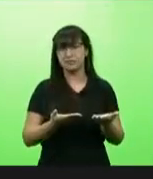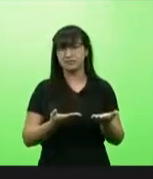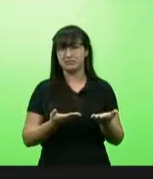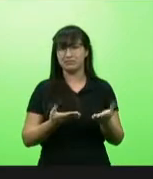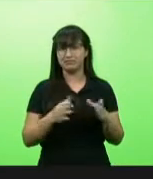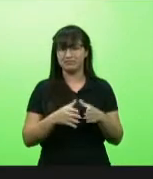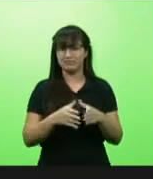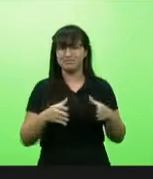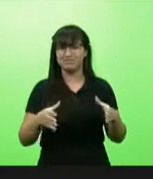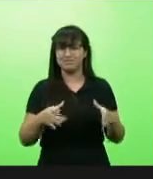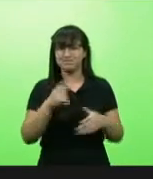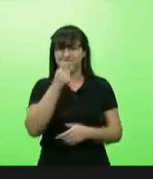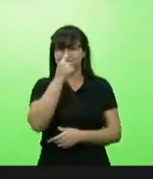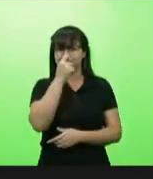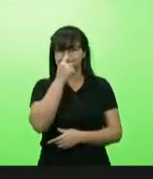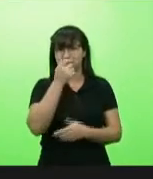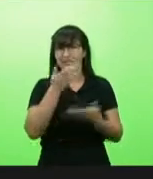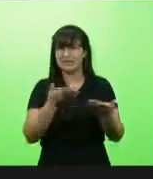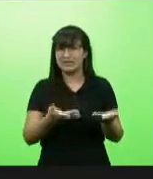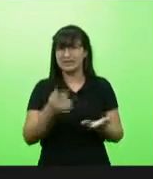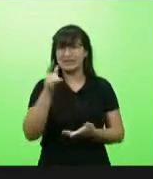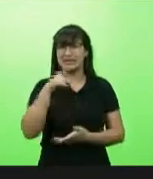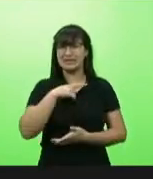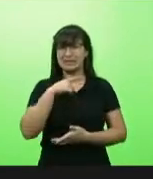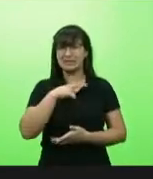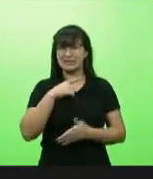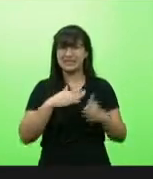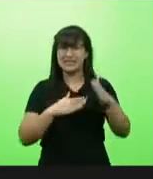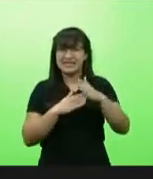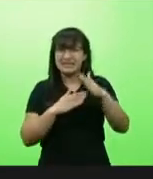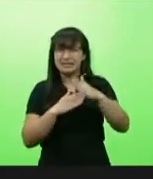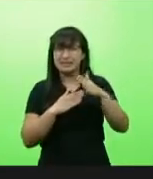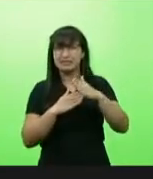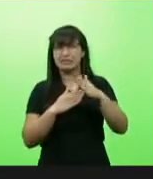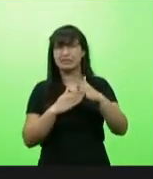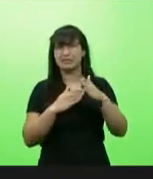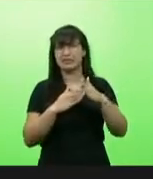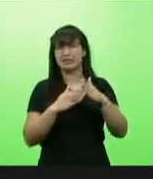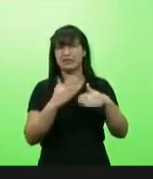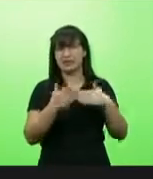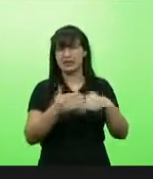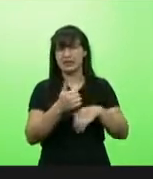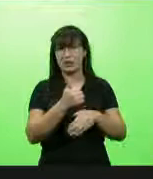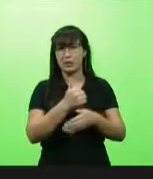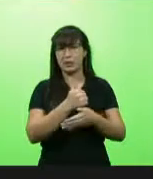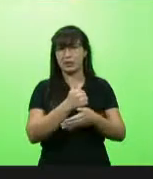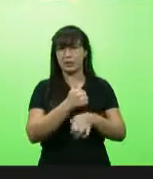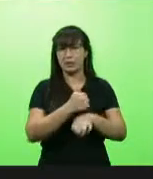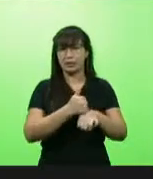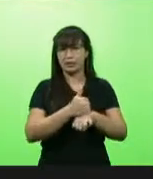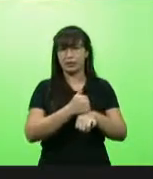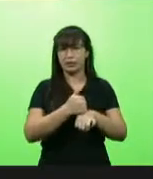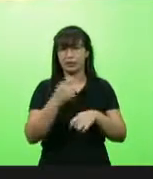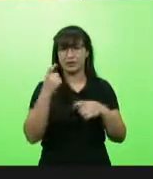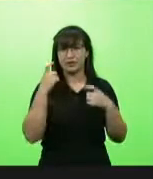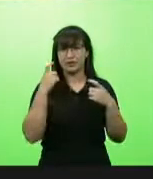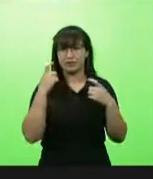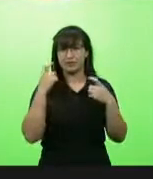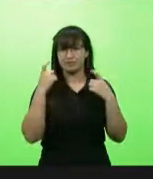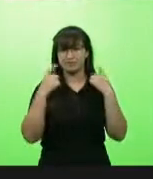estressado, estão no limite... Mais 30 segundos, deputado.